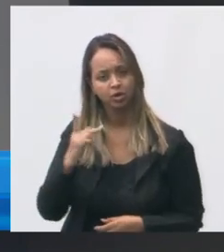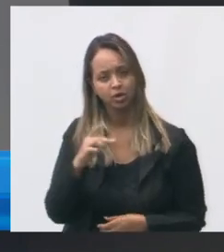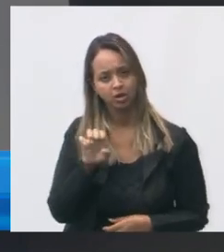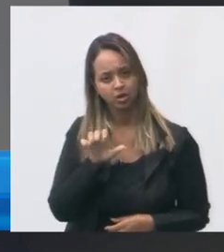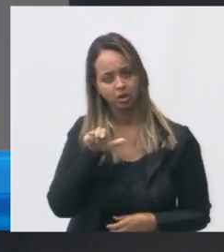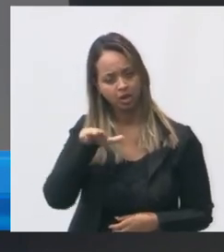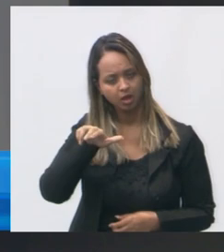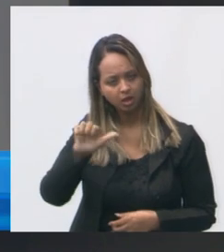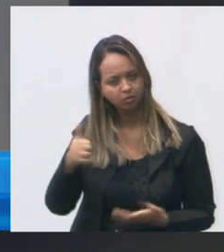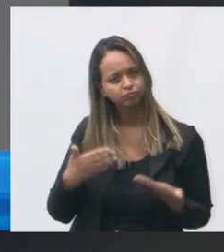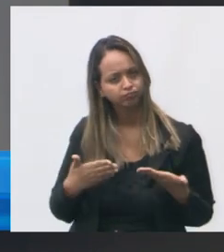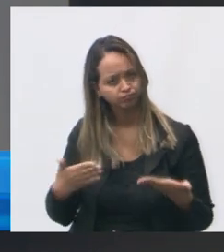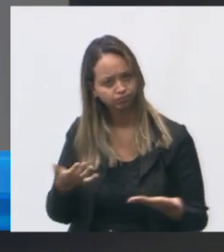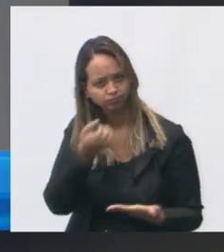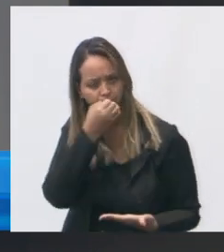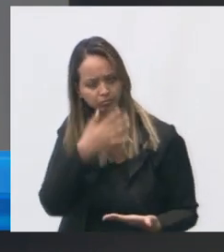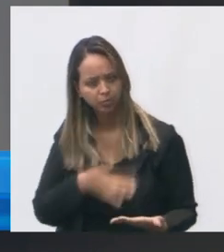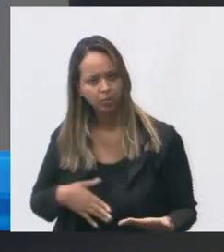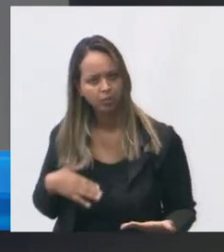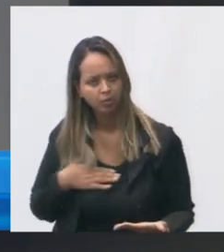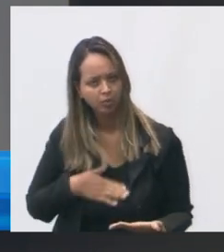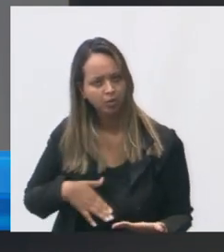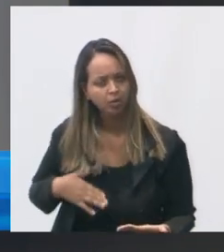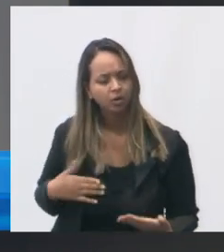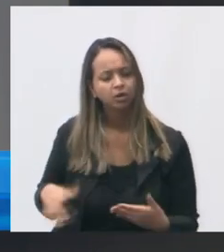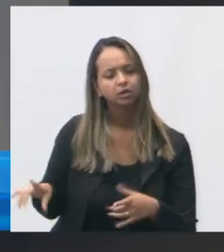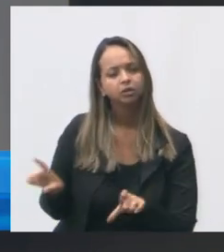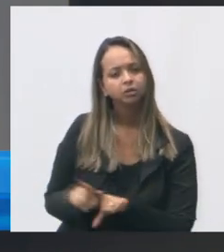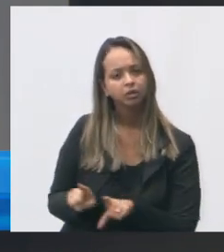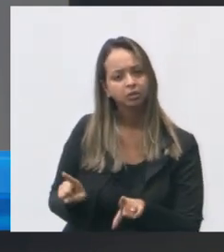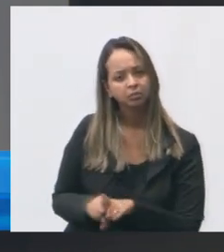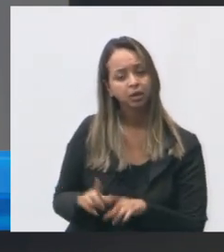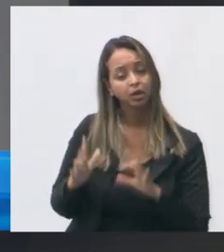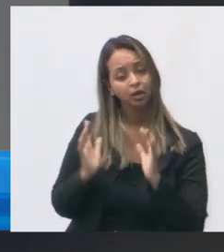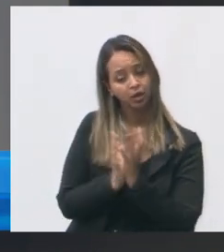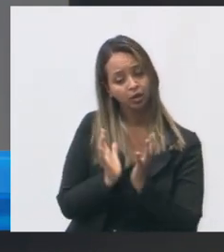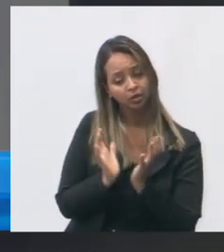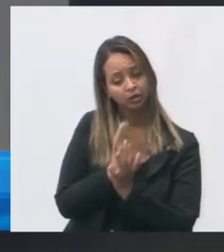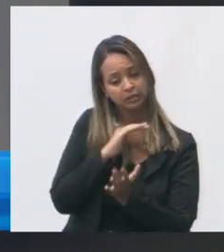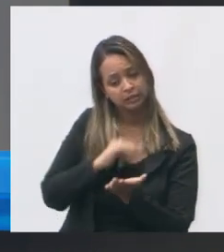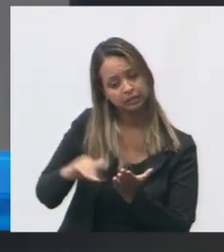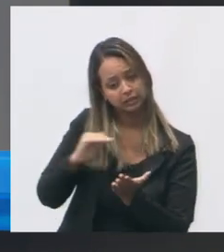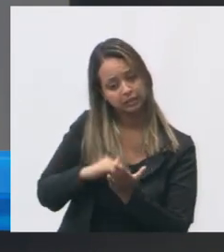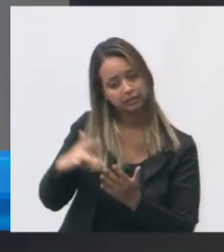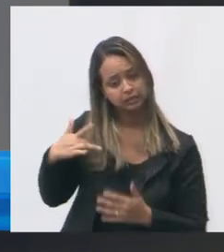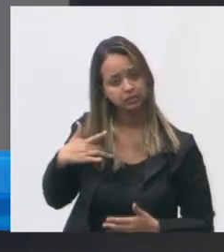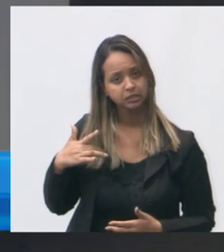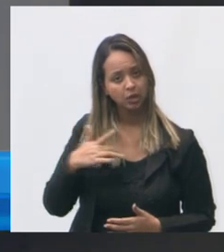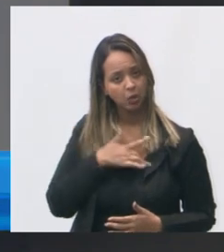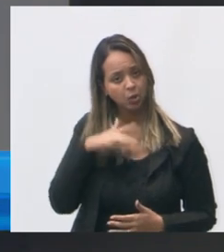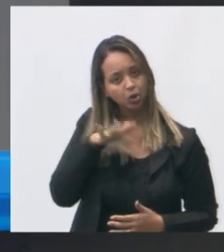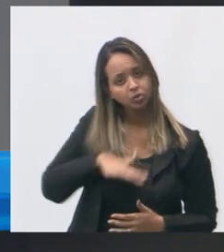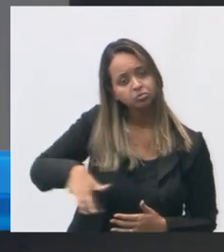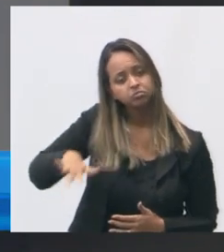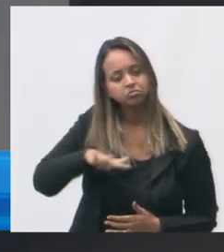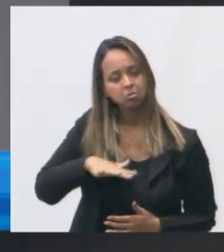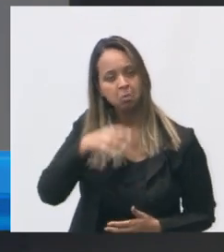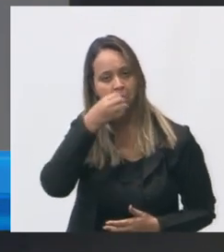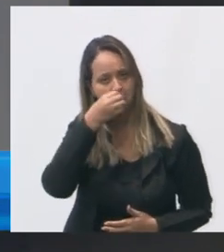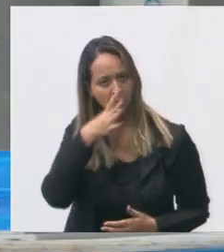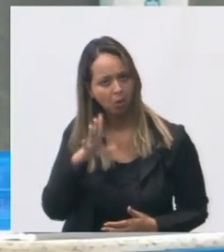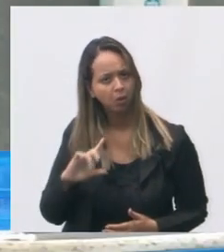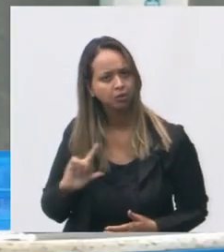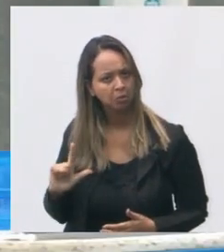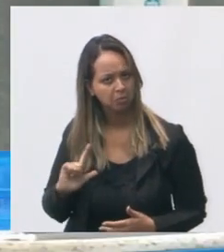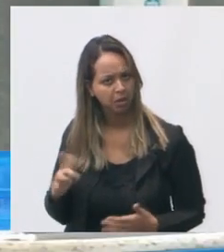muito bem as equipes da Secretaria de Saúde tanto de saúde como de educação na grande maioria são muito boas e atendem